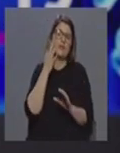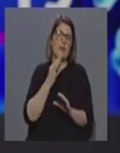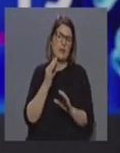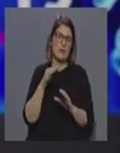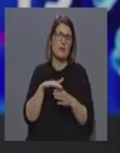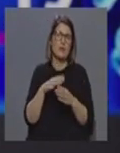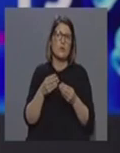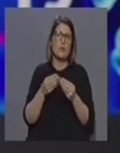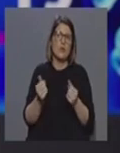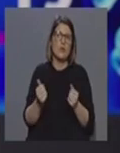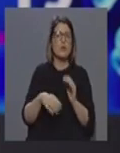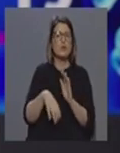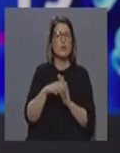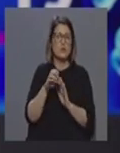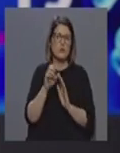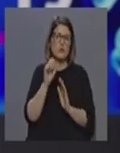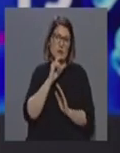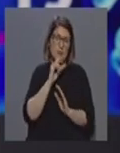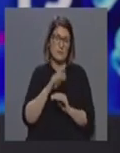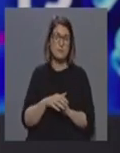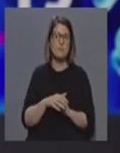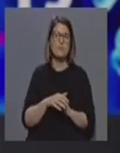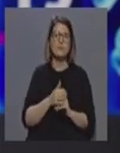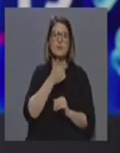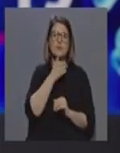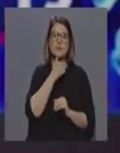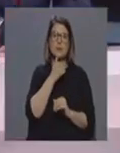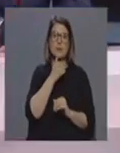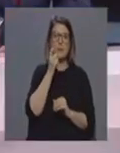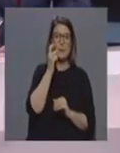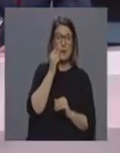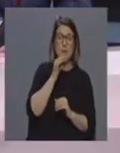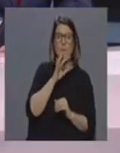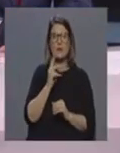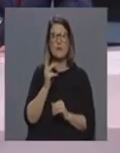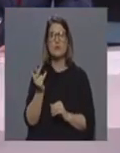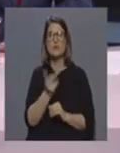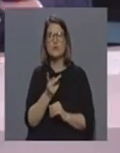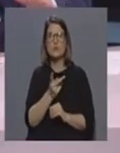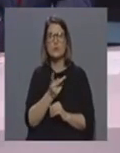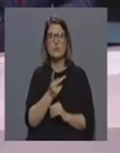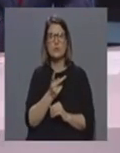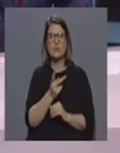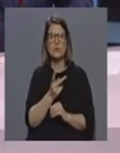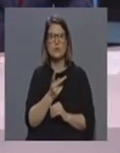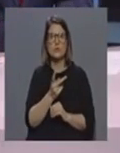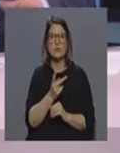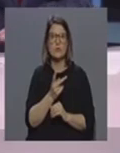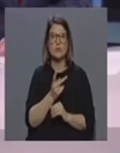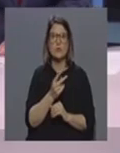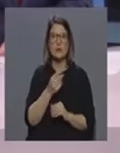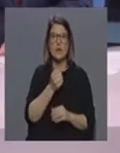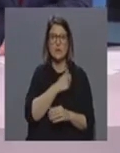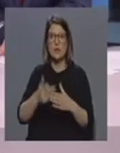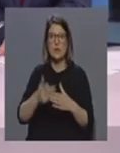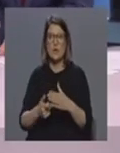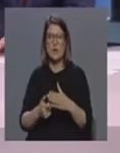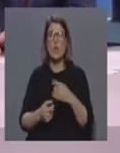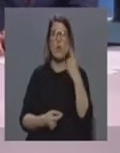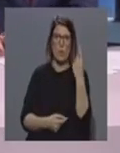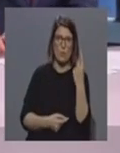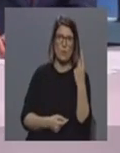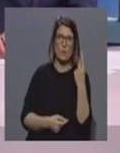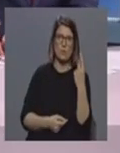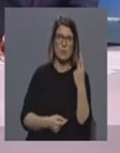cabo, as condições necessárias para o efeito. Esta decisão abrange ambos os progenitores de poderem ficar em casa ou apenas um dos progenitores? Todos